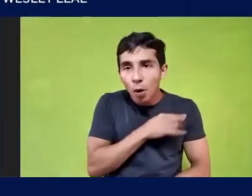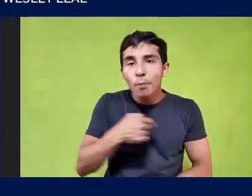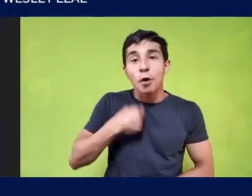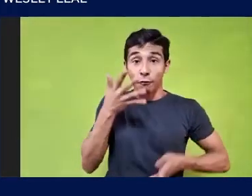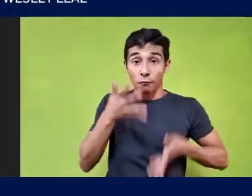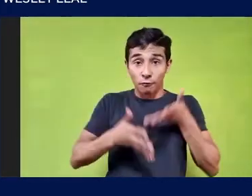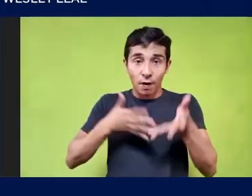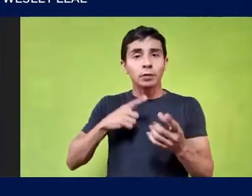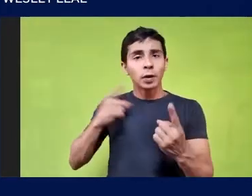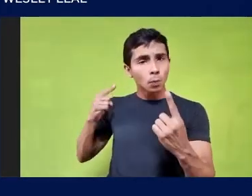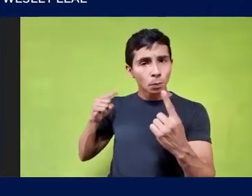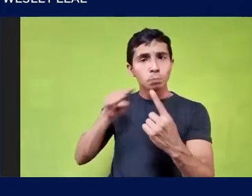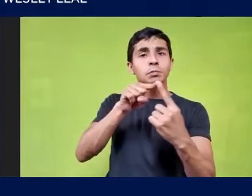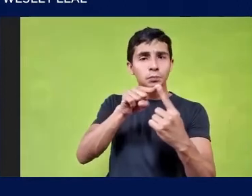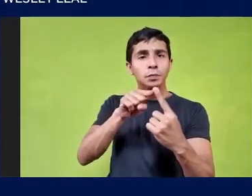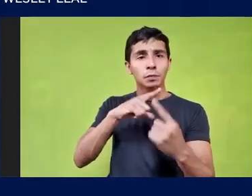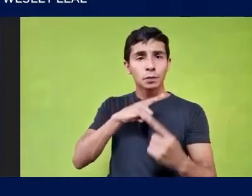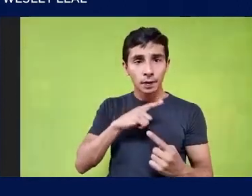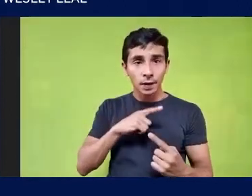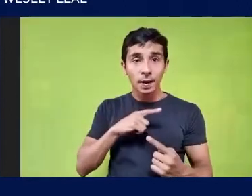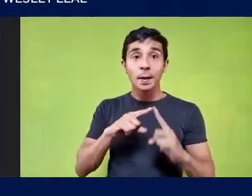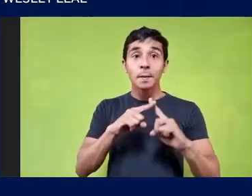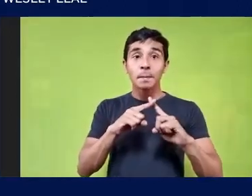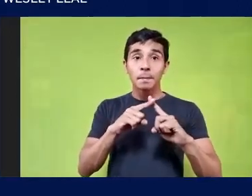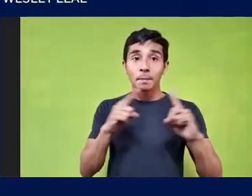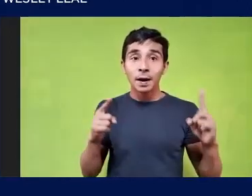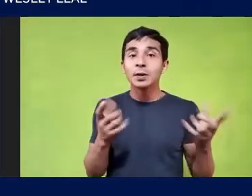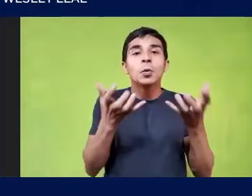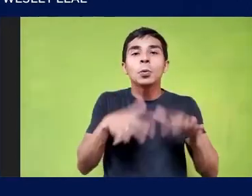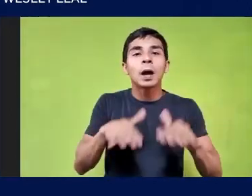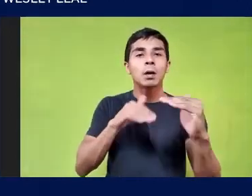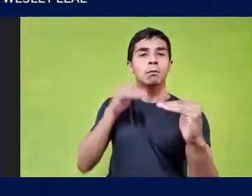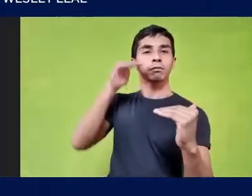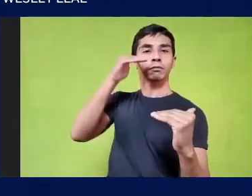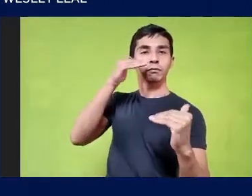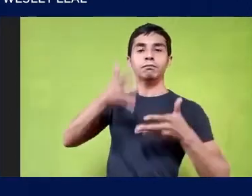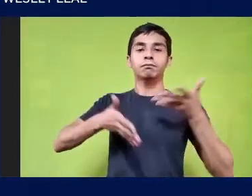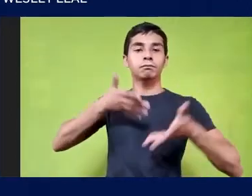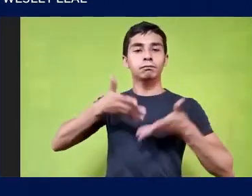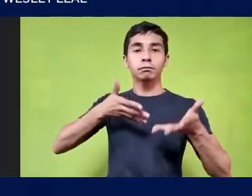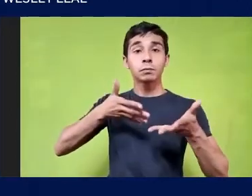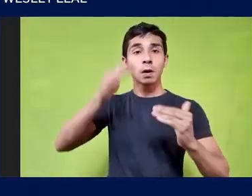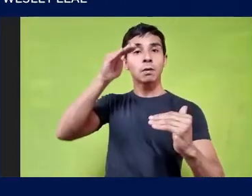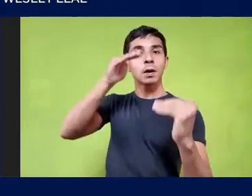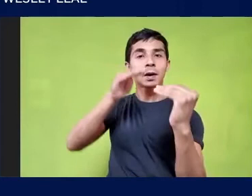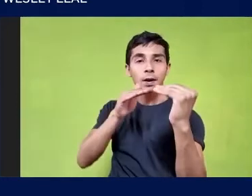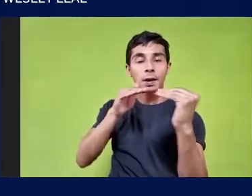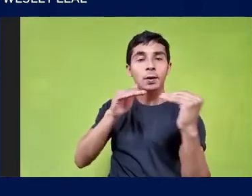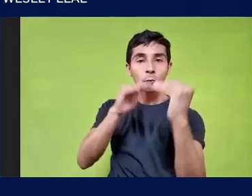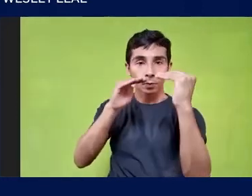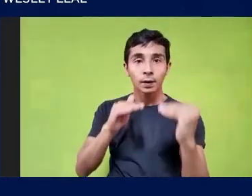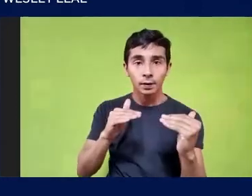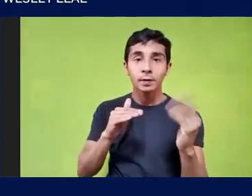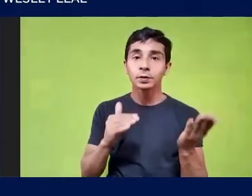desigualdade Porque eu quero sair Eu e nós todos Que pensamos Que estamos debruçados No pensamento A gente quer